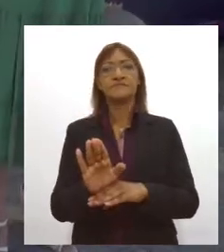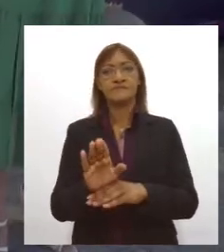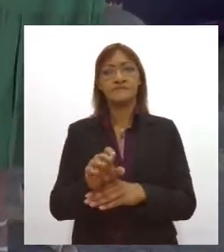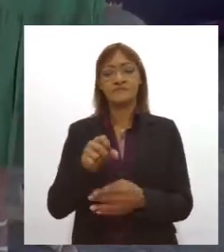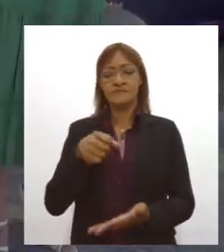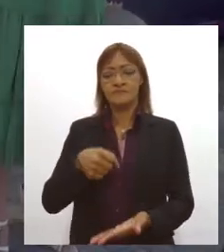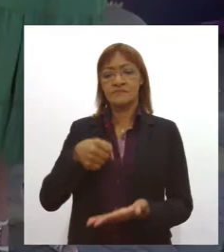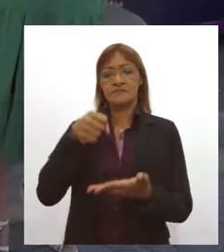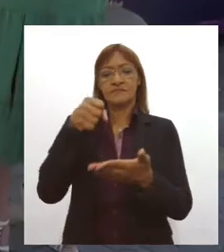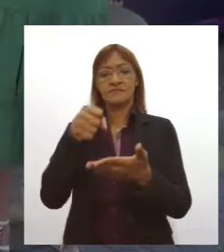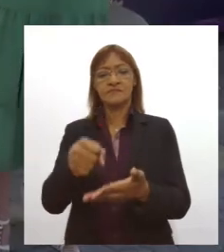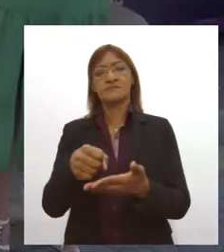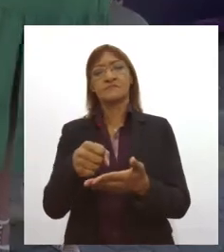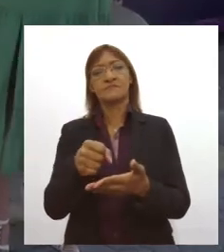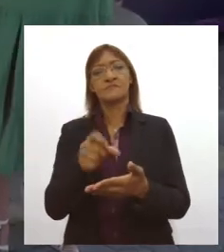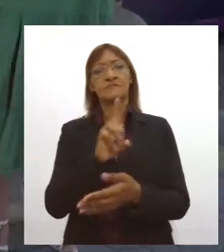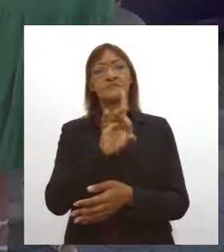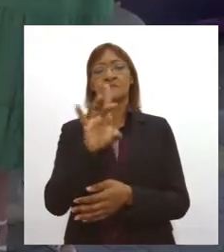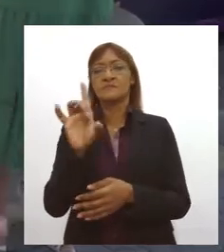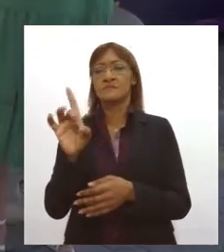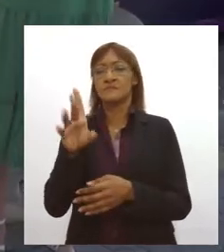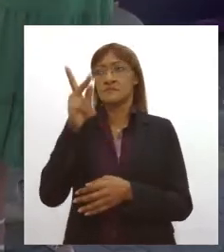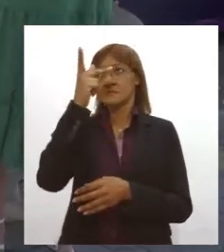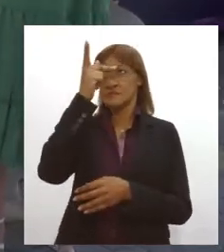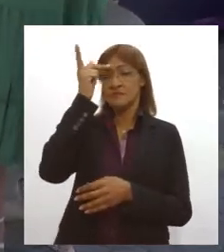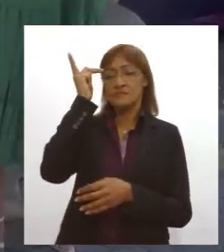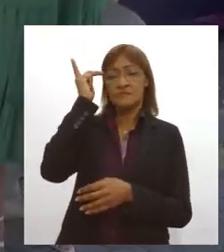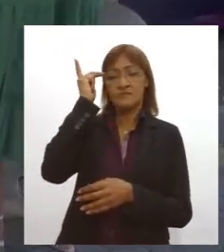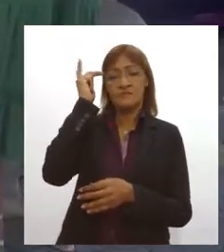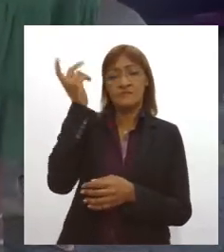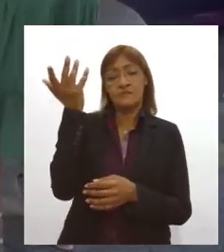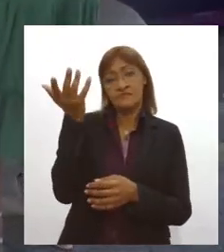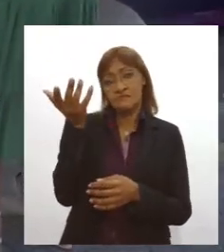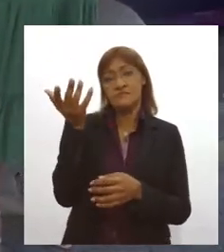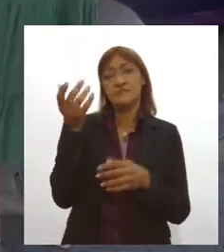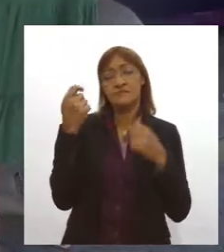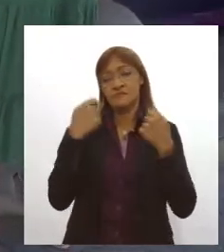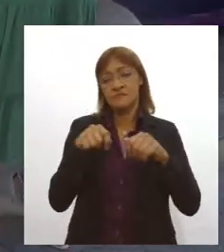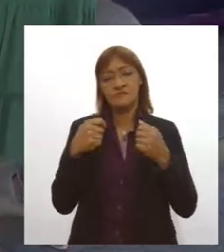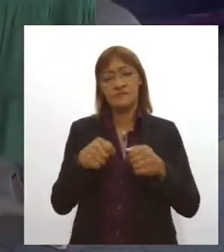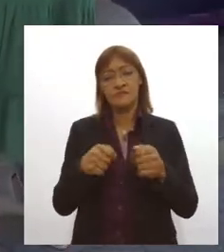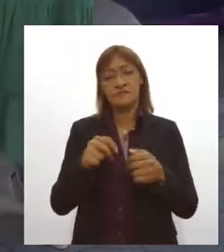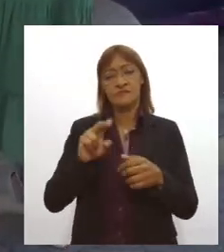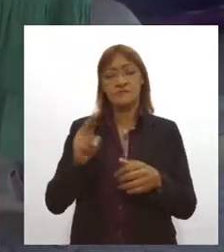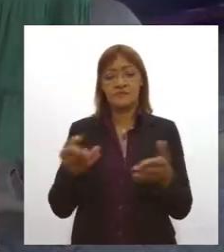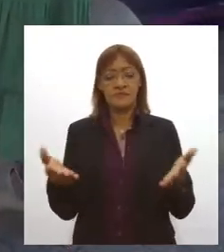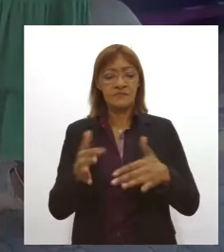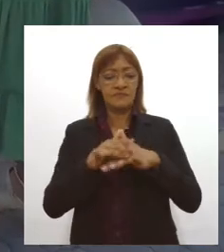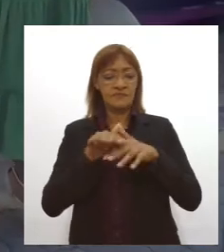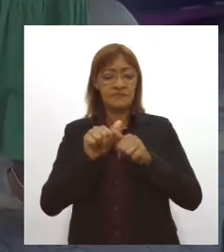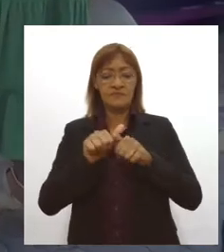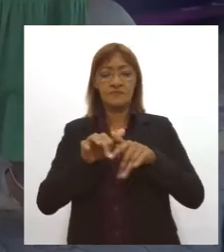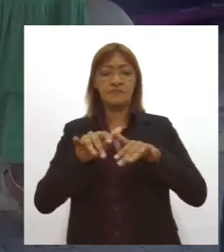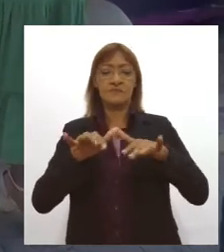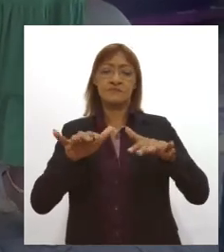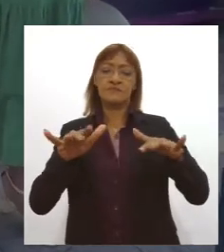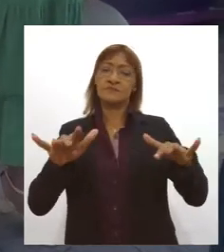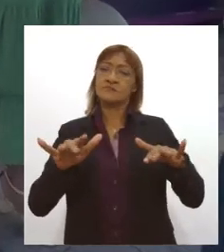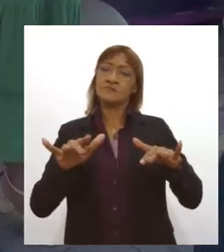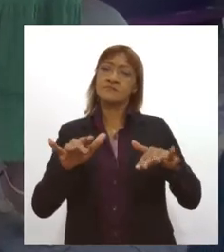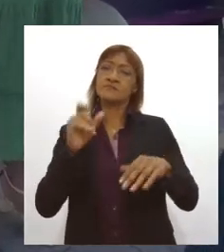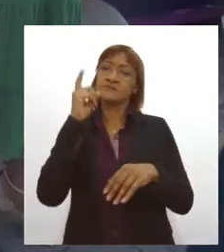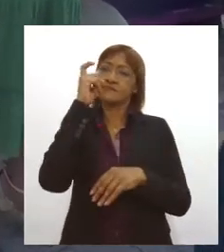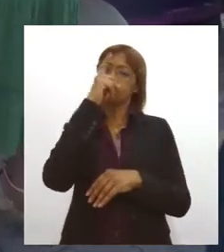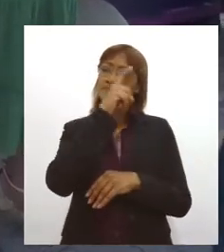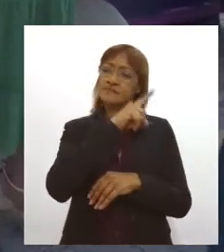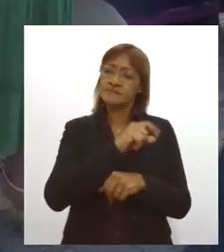chegar à mesa de pessoas que, por um motivo ou outro, principalmente por conta do período pandêmico, estão com dificuldade de